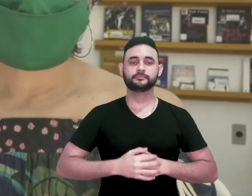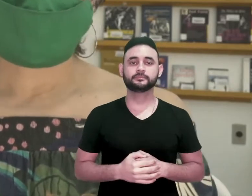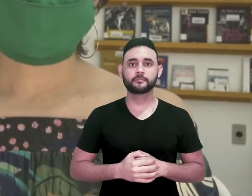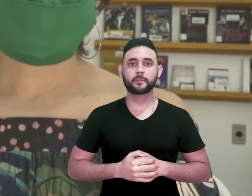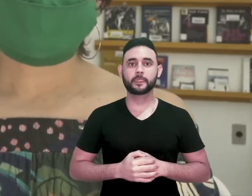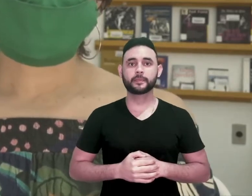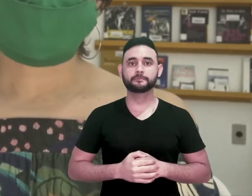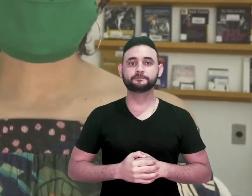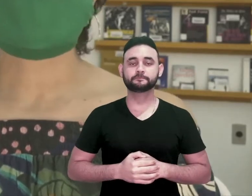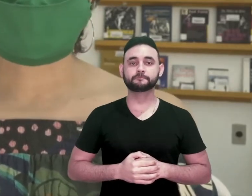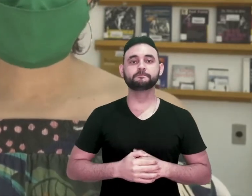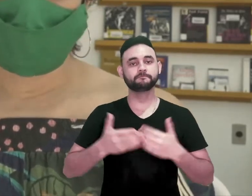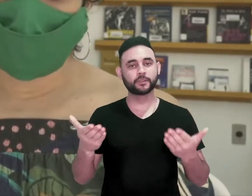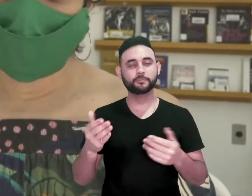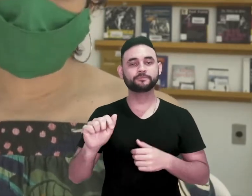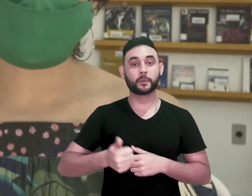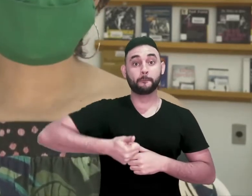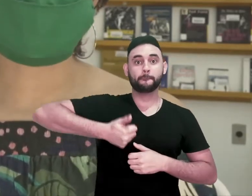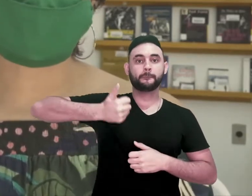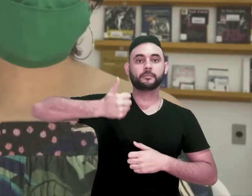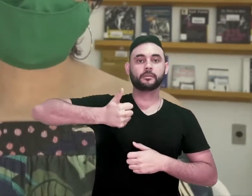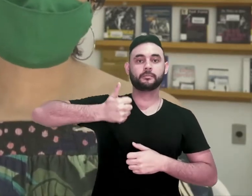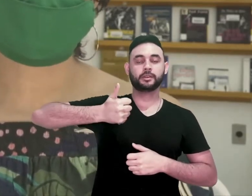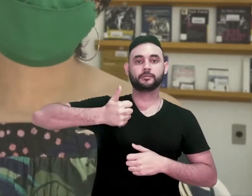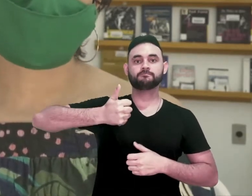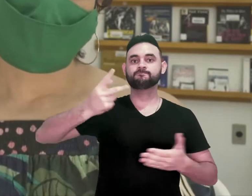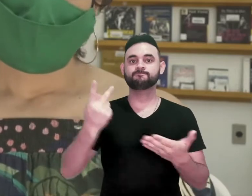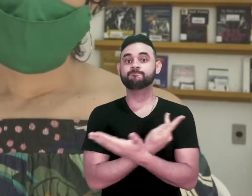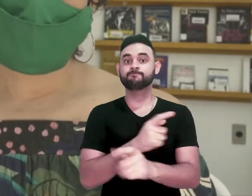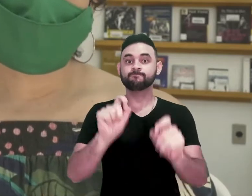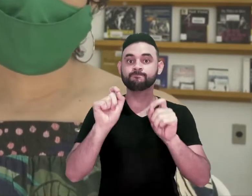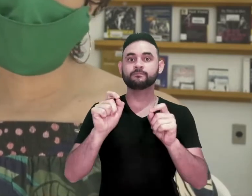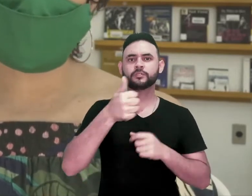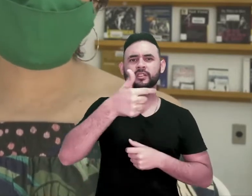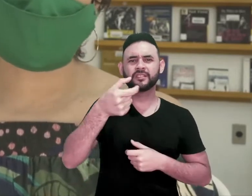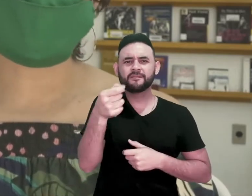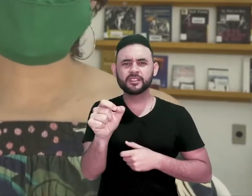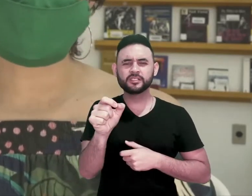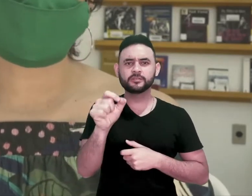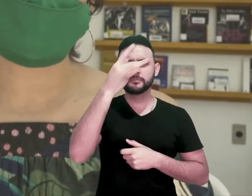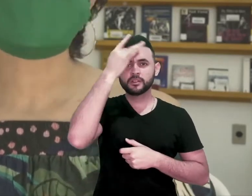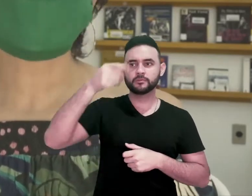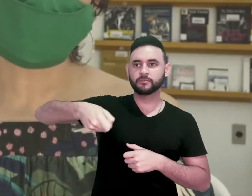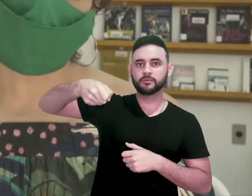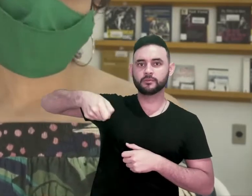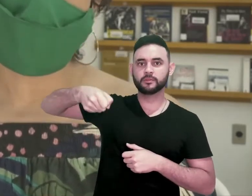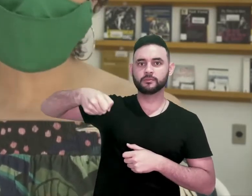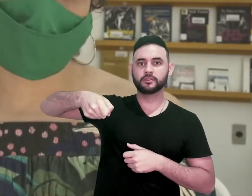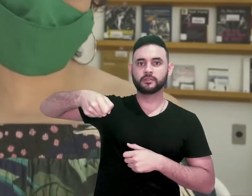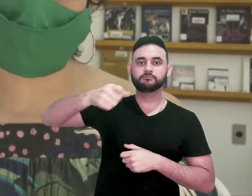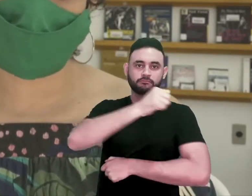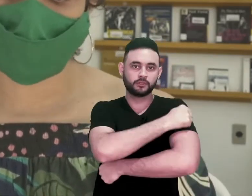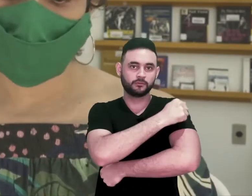vez, a gente sai de um quantitativo de cerca de 120, 200 bolsistas por ano,